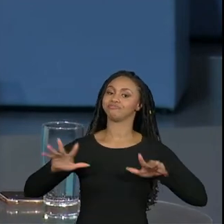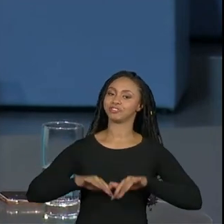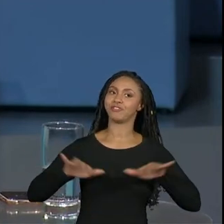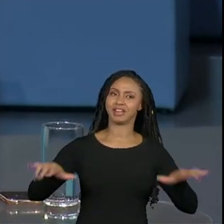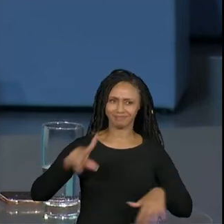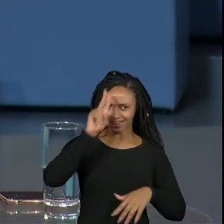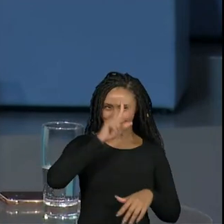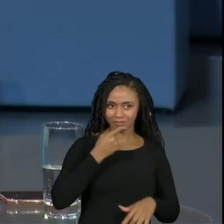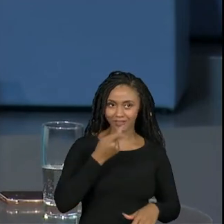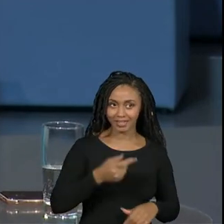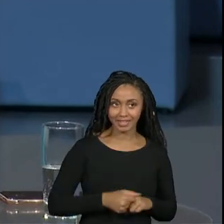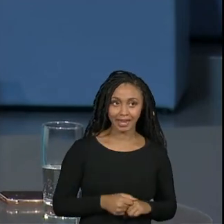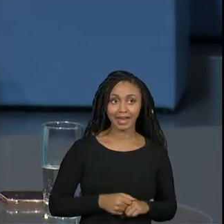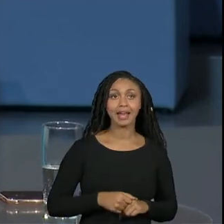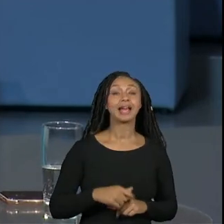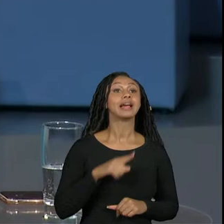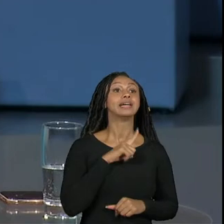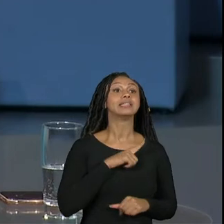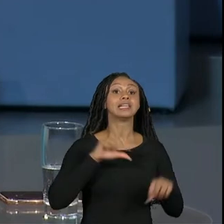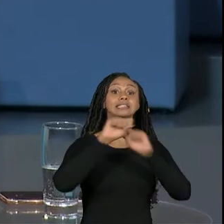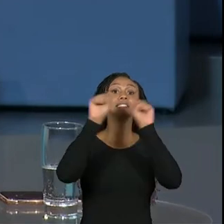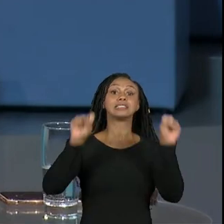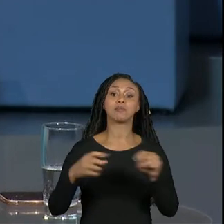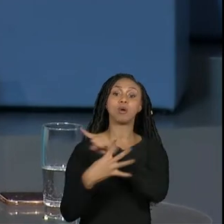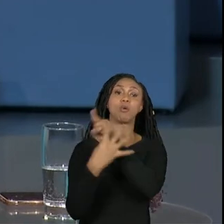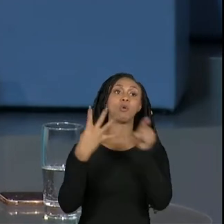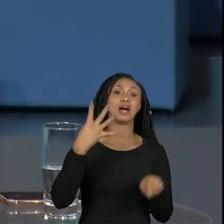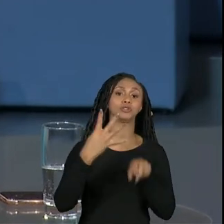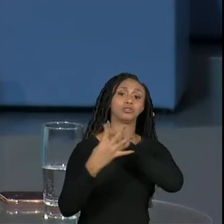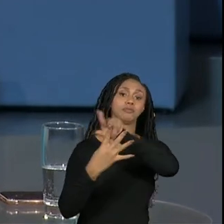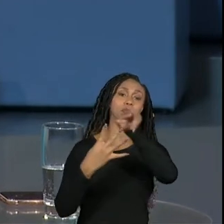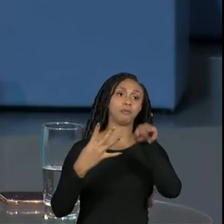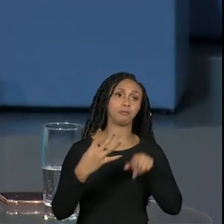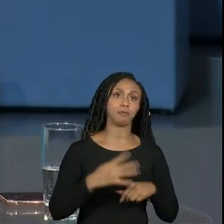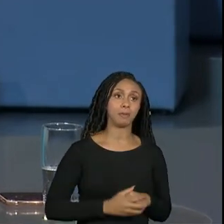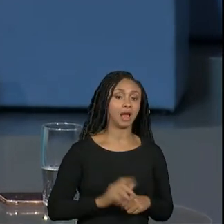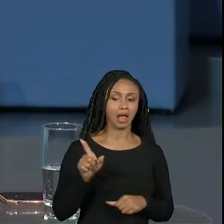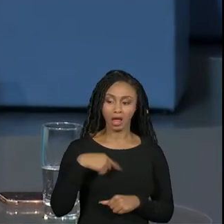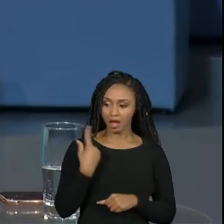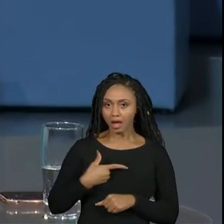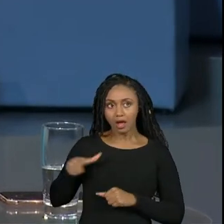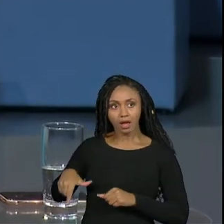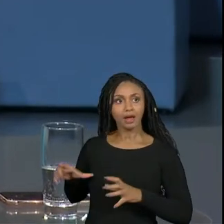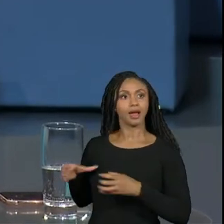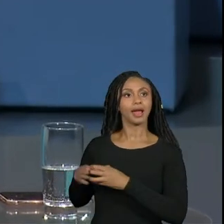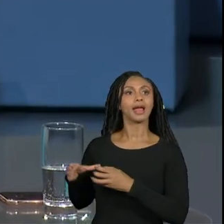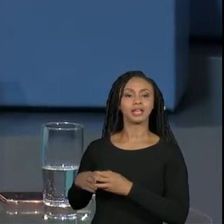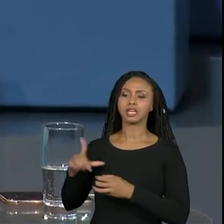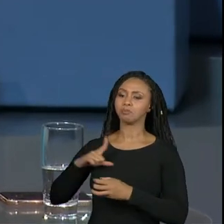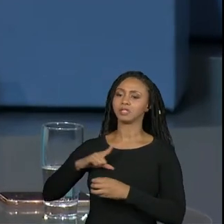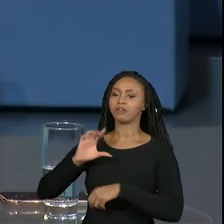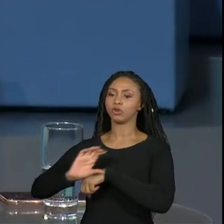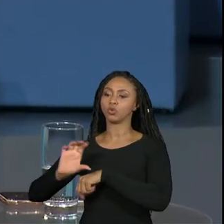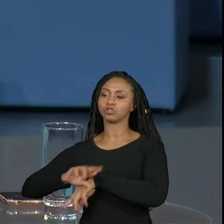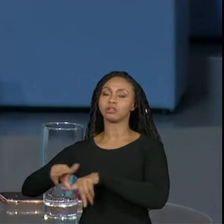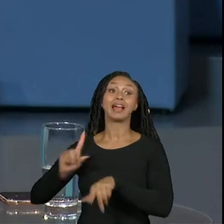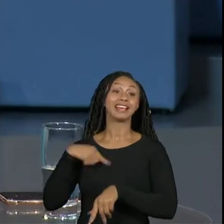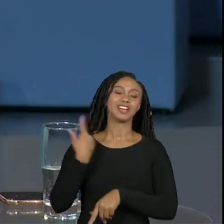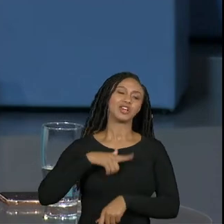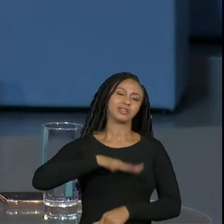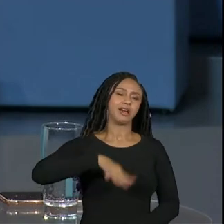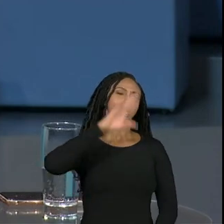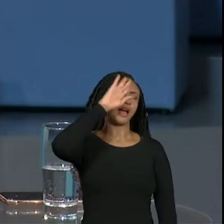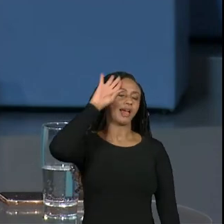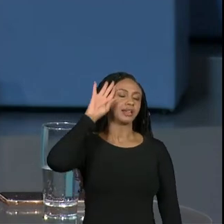falei aqui a gente virou quatro sistemas a nossa equipe foi capacitada constantemente e aí como a gente é da área acadêmica eu